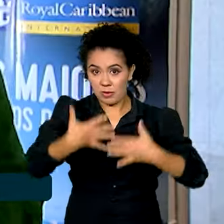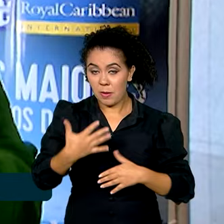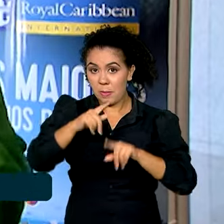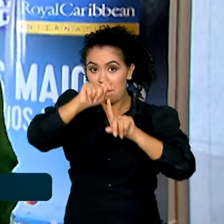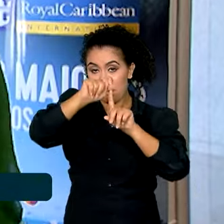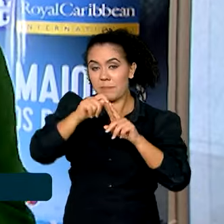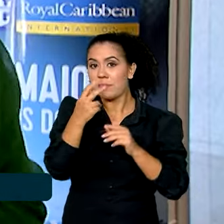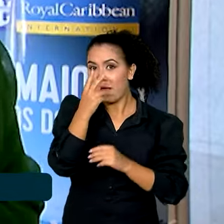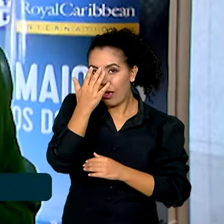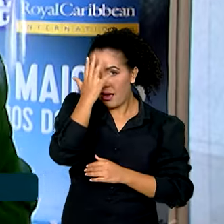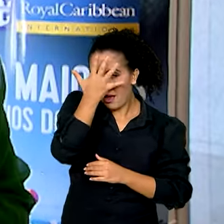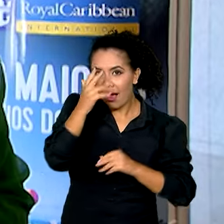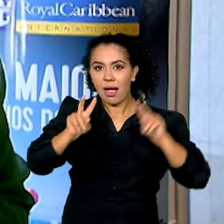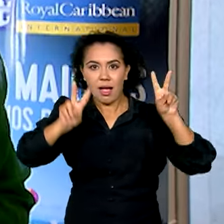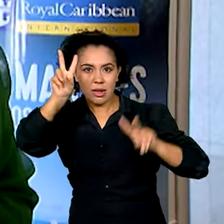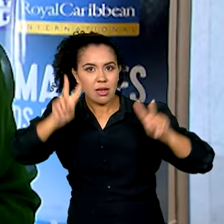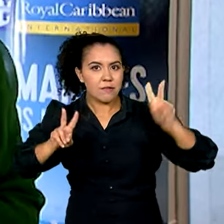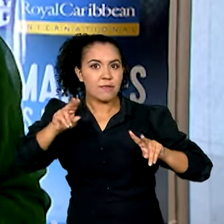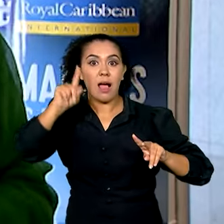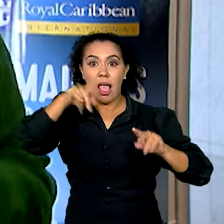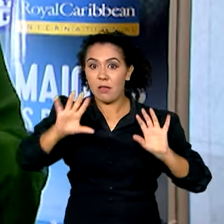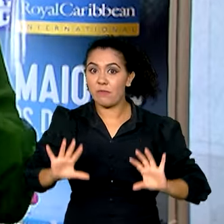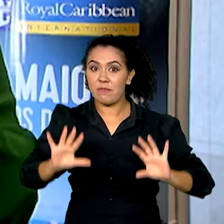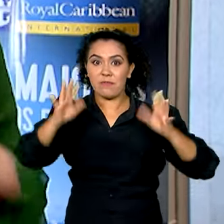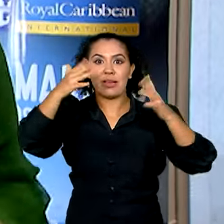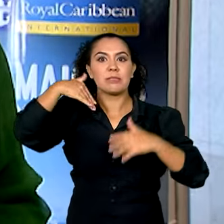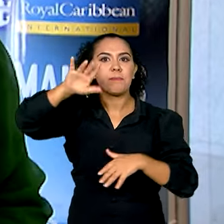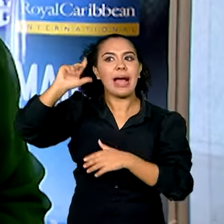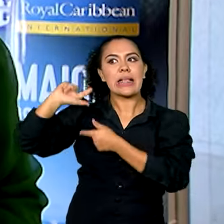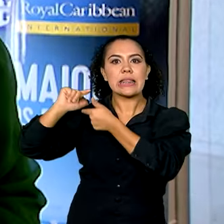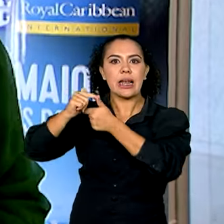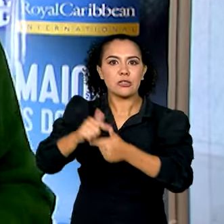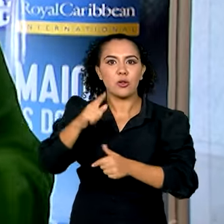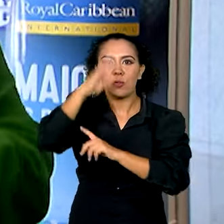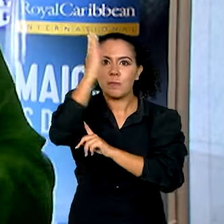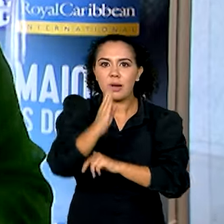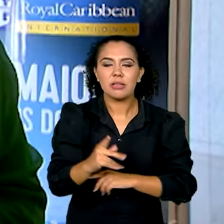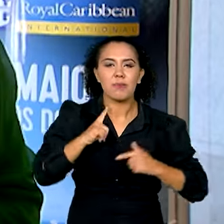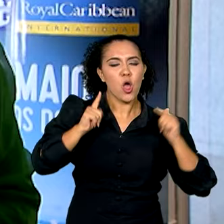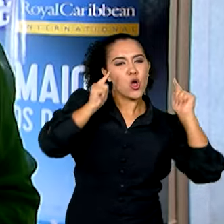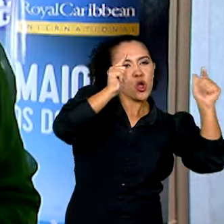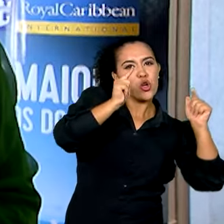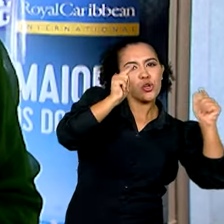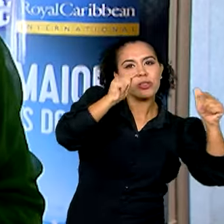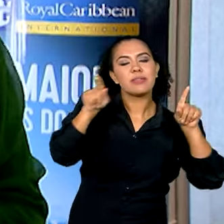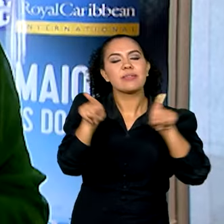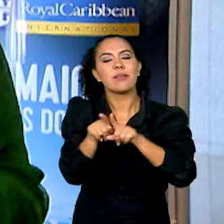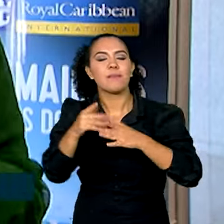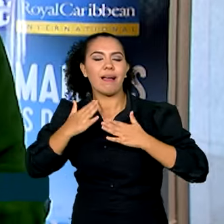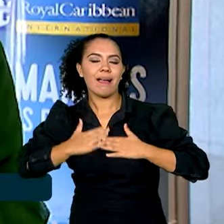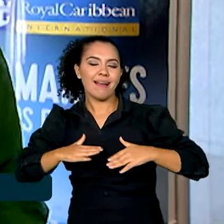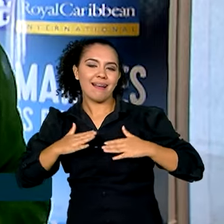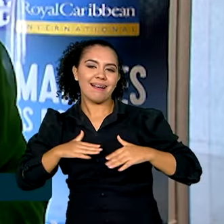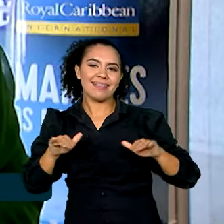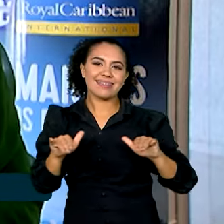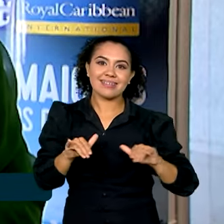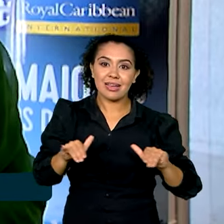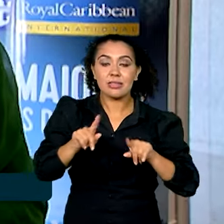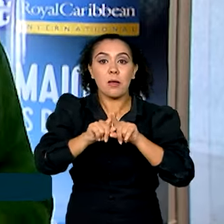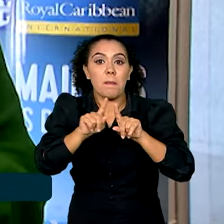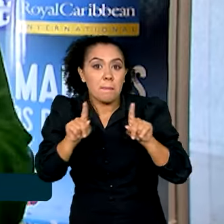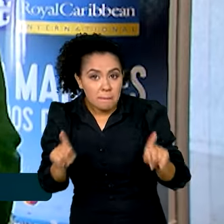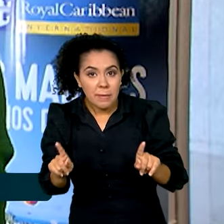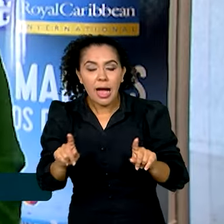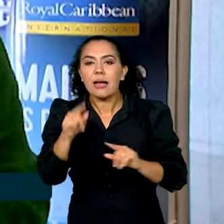das festas mais tradicionais do nosso país. Seja para curtir a folia ou mesmo descansar, a verdade é que o